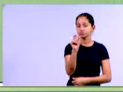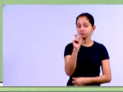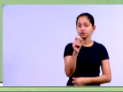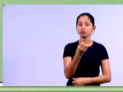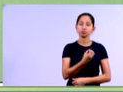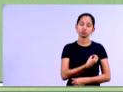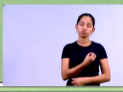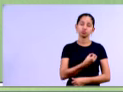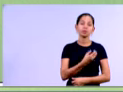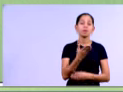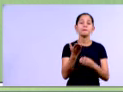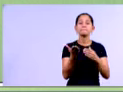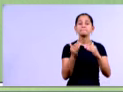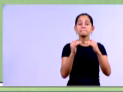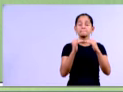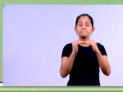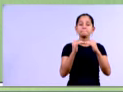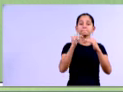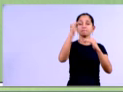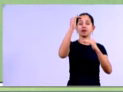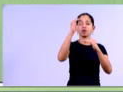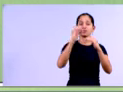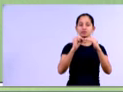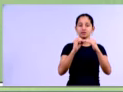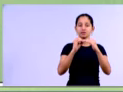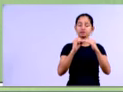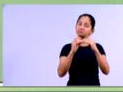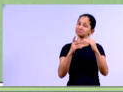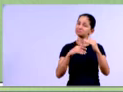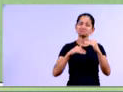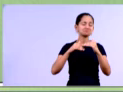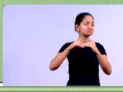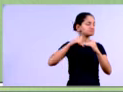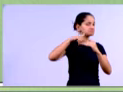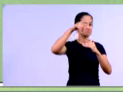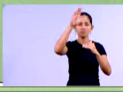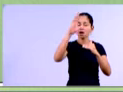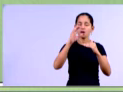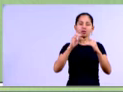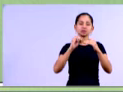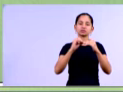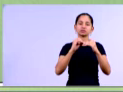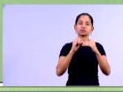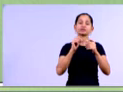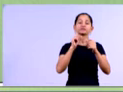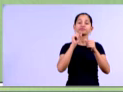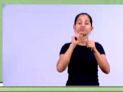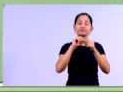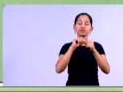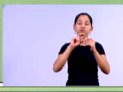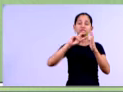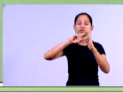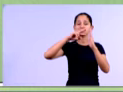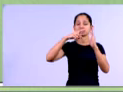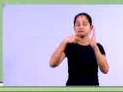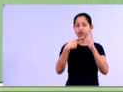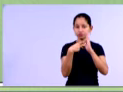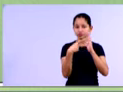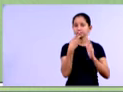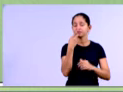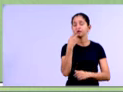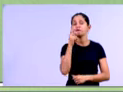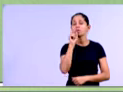é um número maior, né, maior que 0, né, bem maior que 0, tá? Então, olha o que diz aqui a situação.